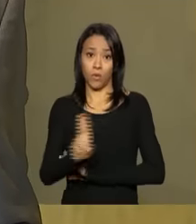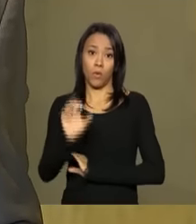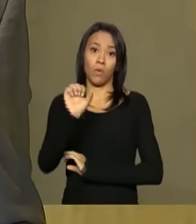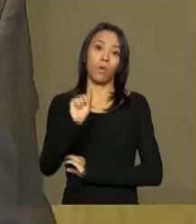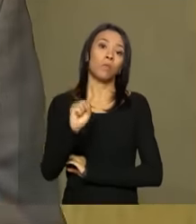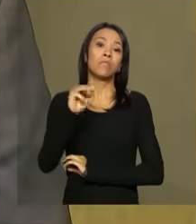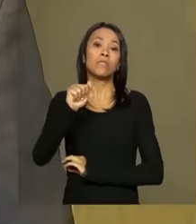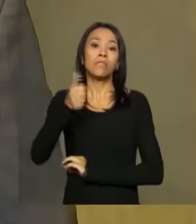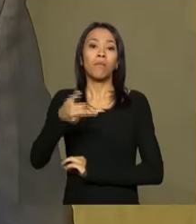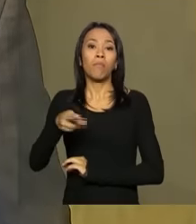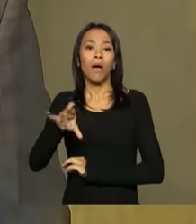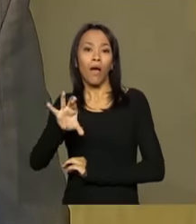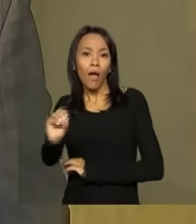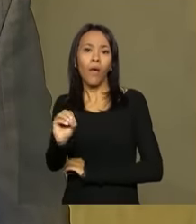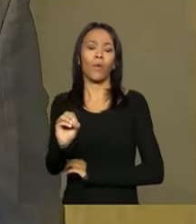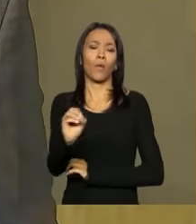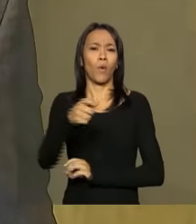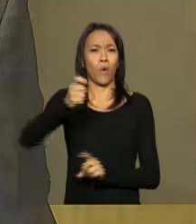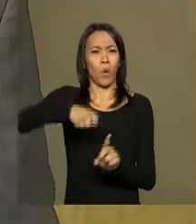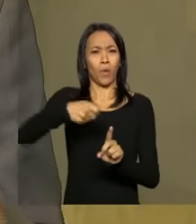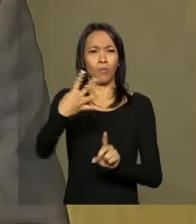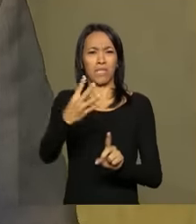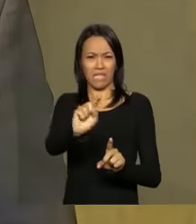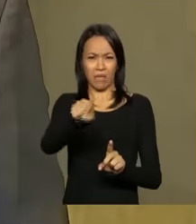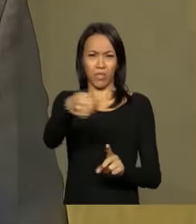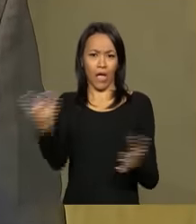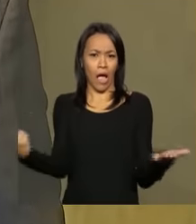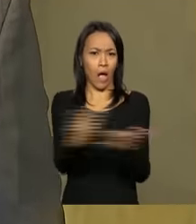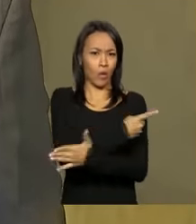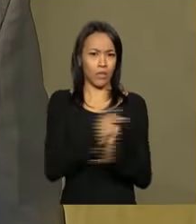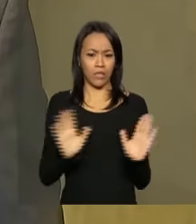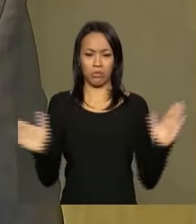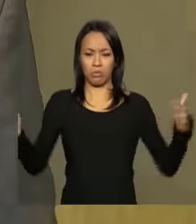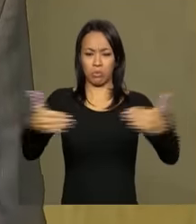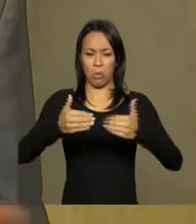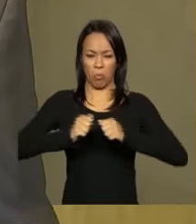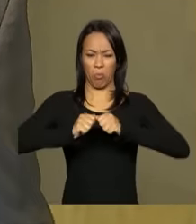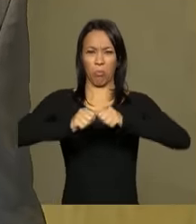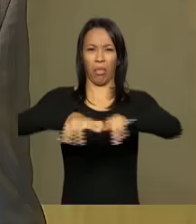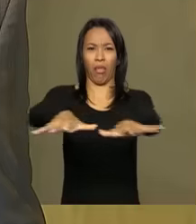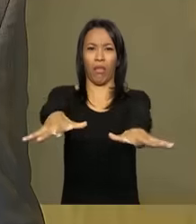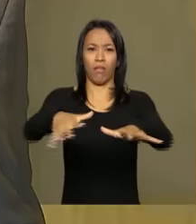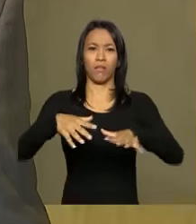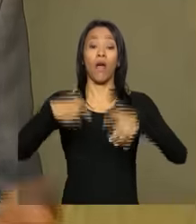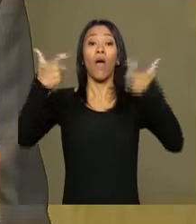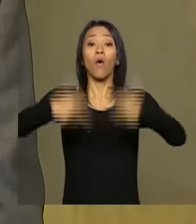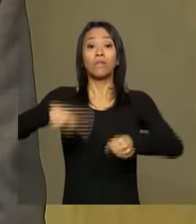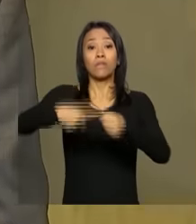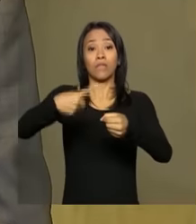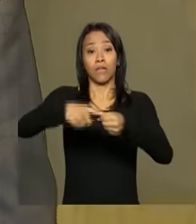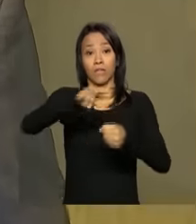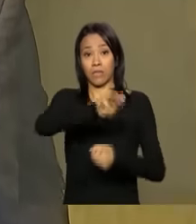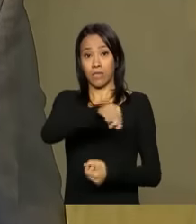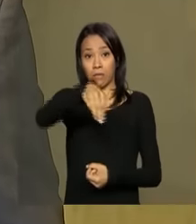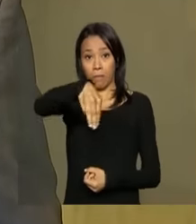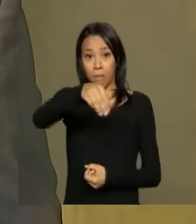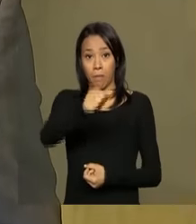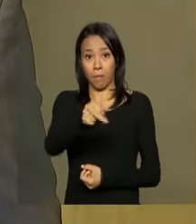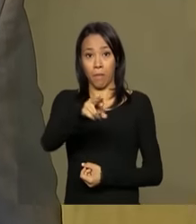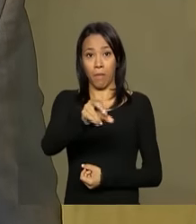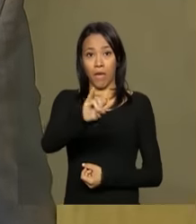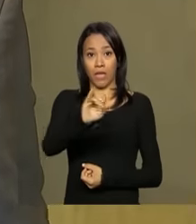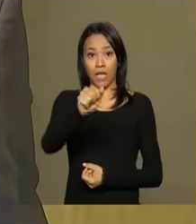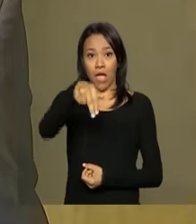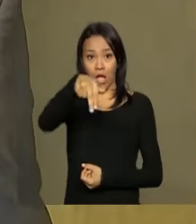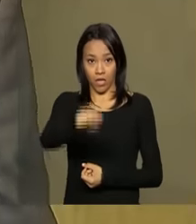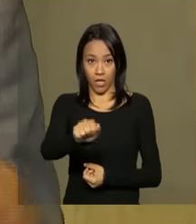ocorreu menos de quatro meses depois do desastre ambiental em Mariana. Em 5 de novembro do ano passado, a barragem